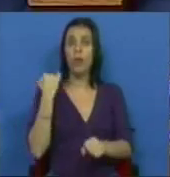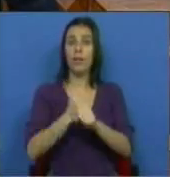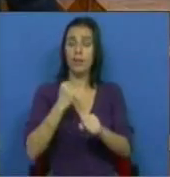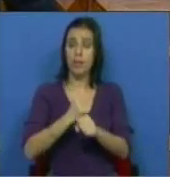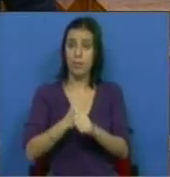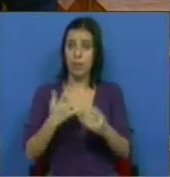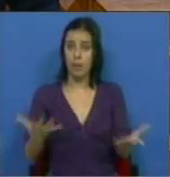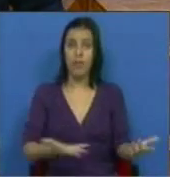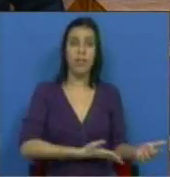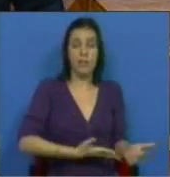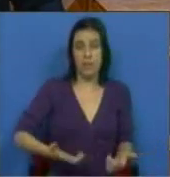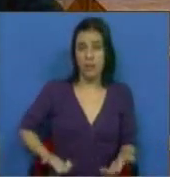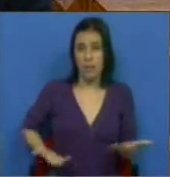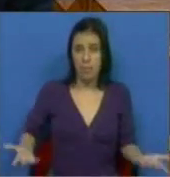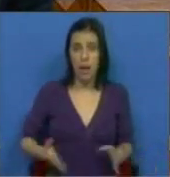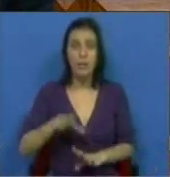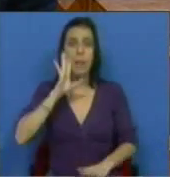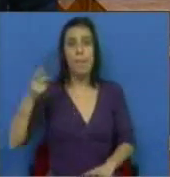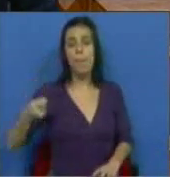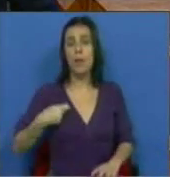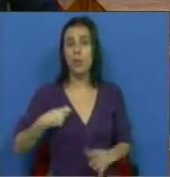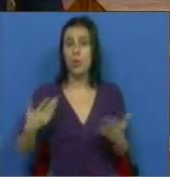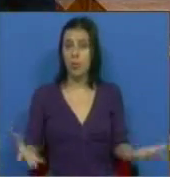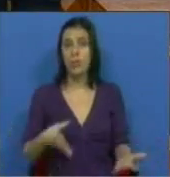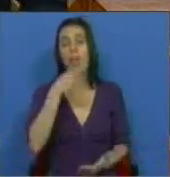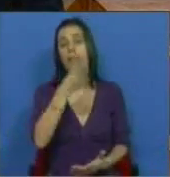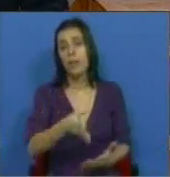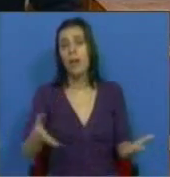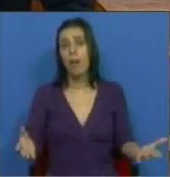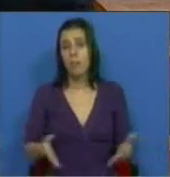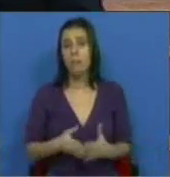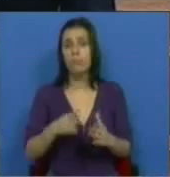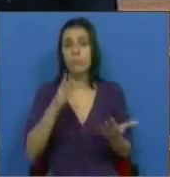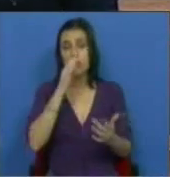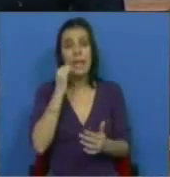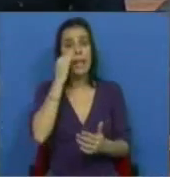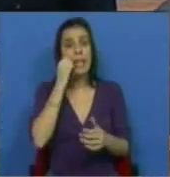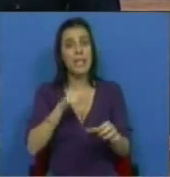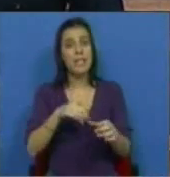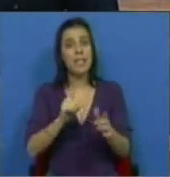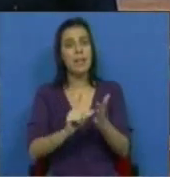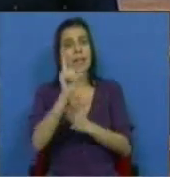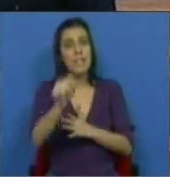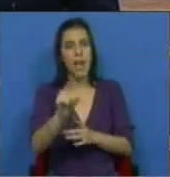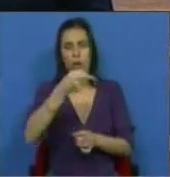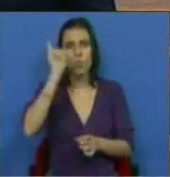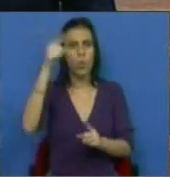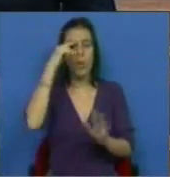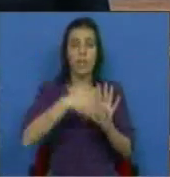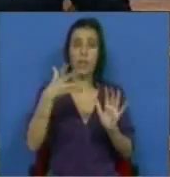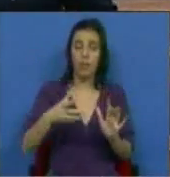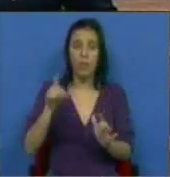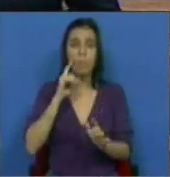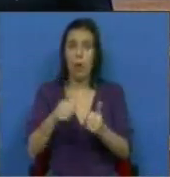trabalhadores, os desempregados, os pensionistas dirão certamente que a saída da crise não é complexa e difícil para